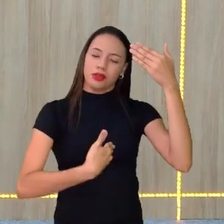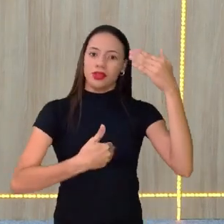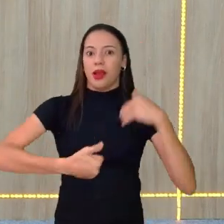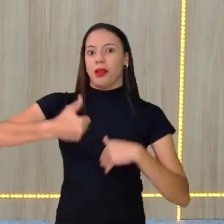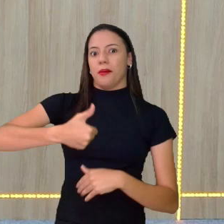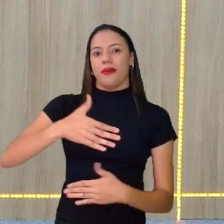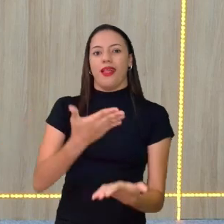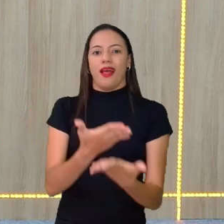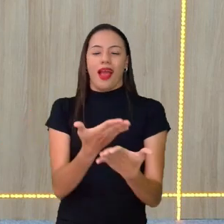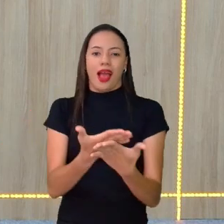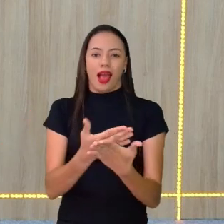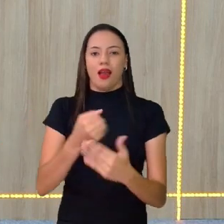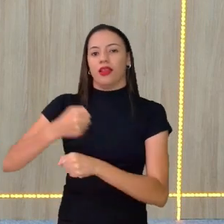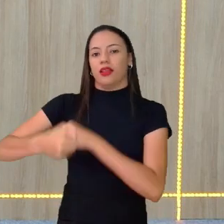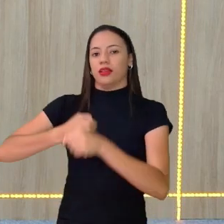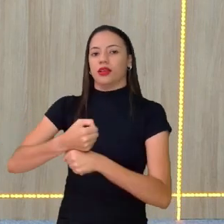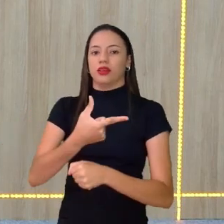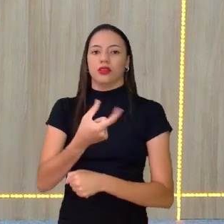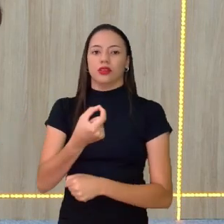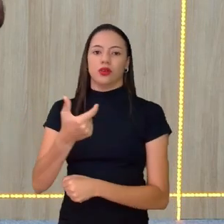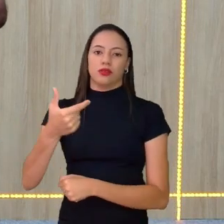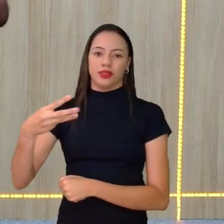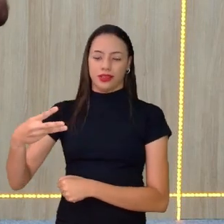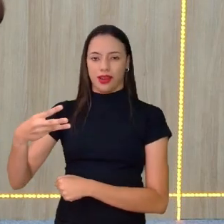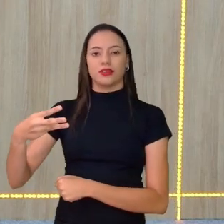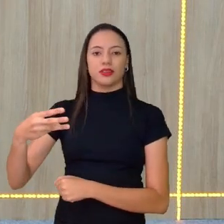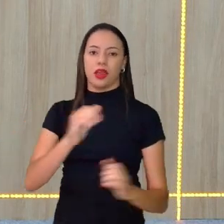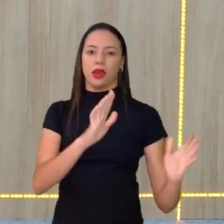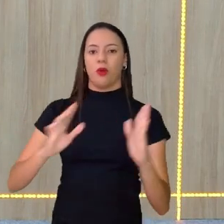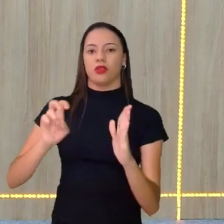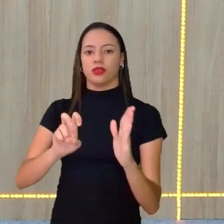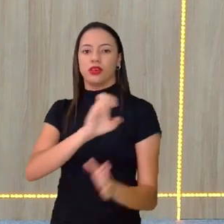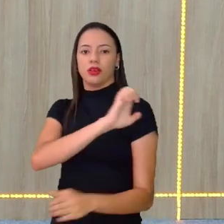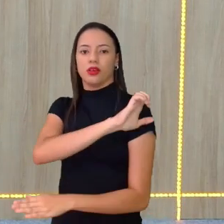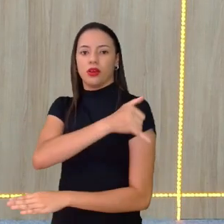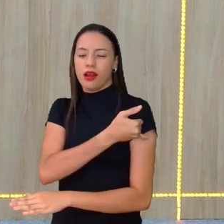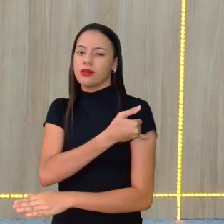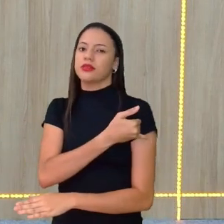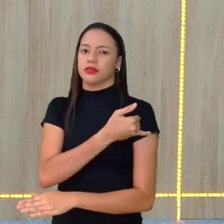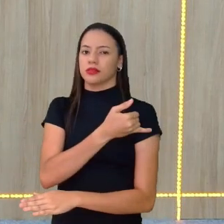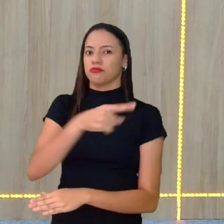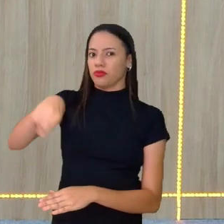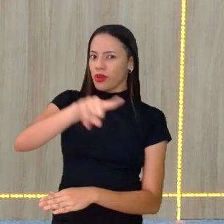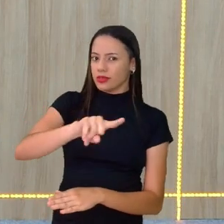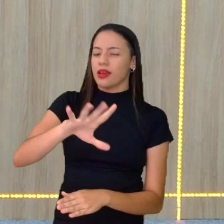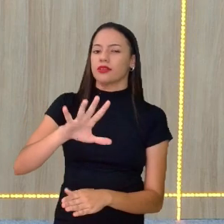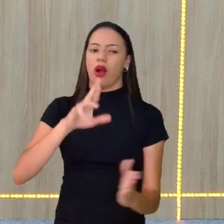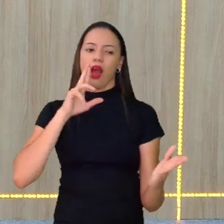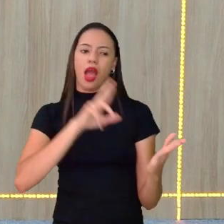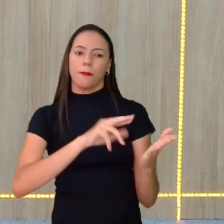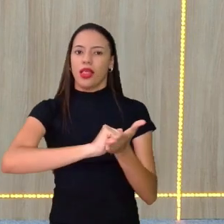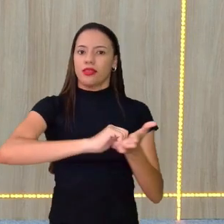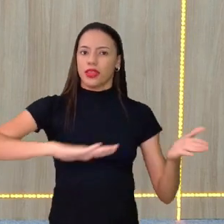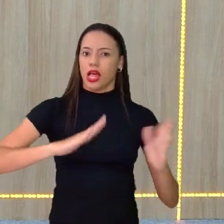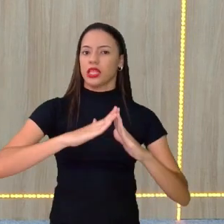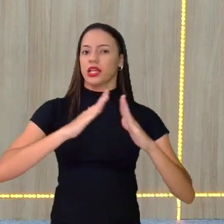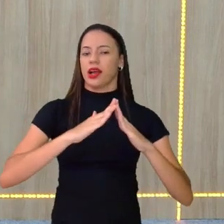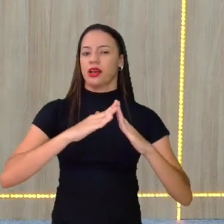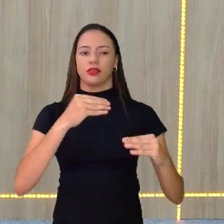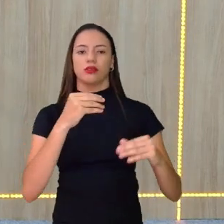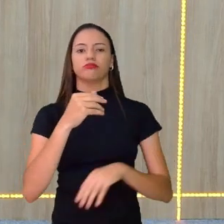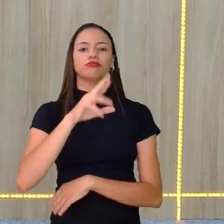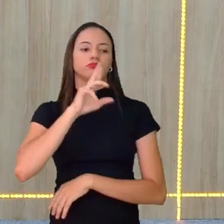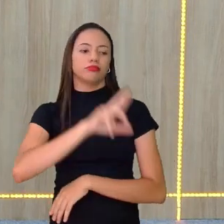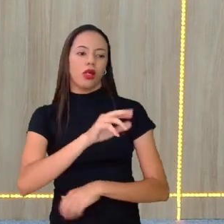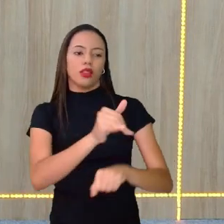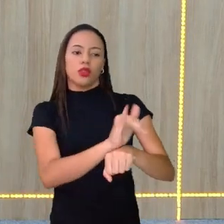2023, com a turma módulo 5 do EJA, e que vocês façam essa tarefinha de casa, colocando no YouTube aqui, ó, qual